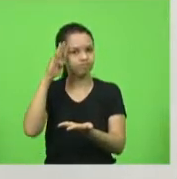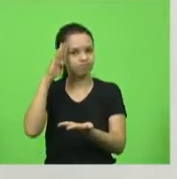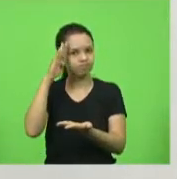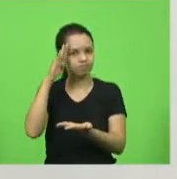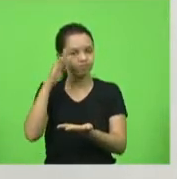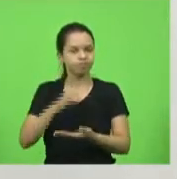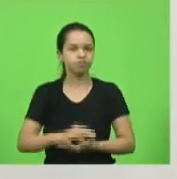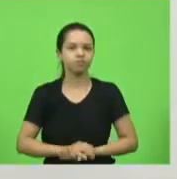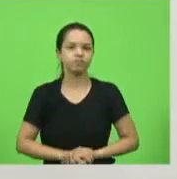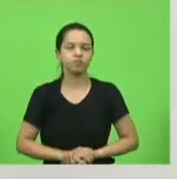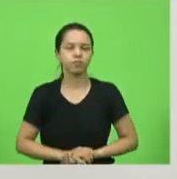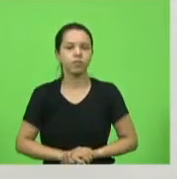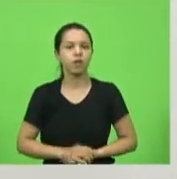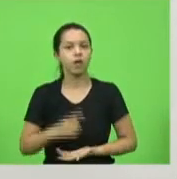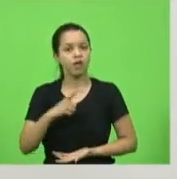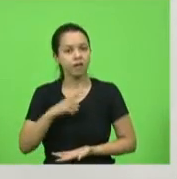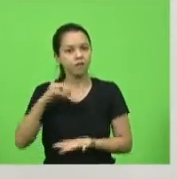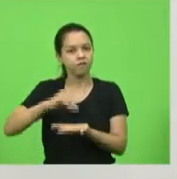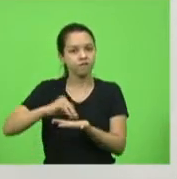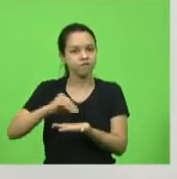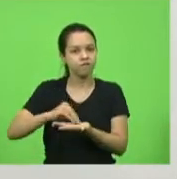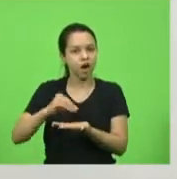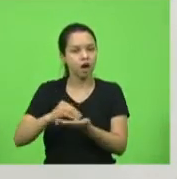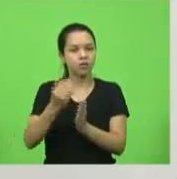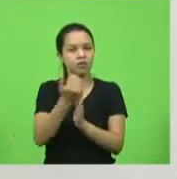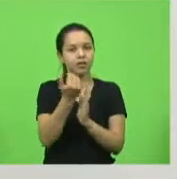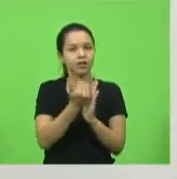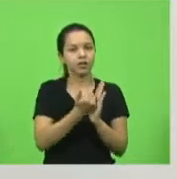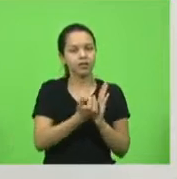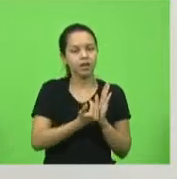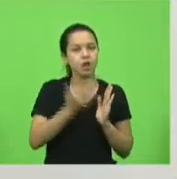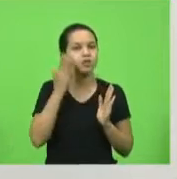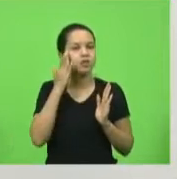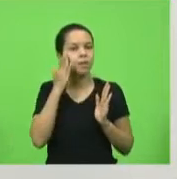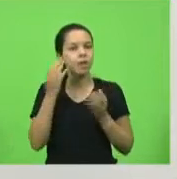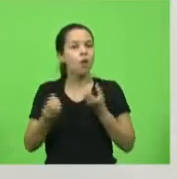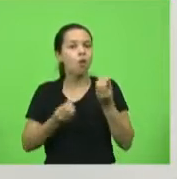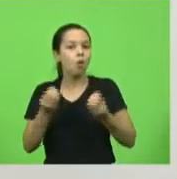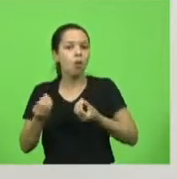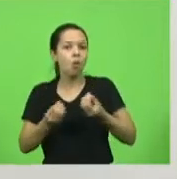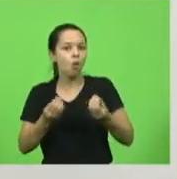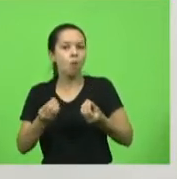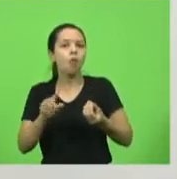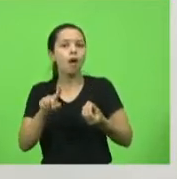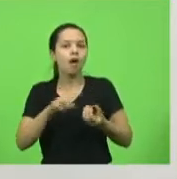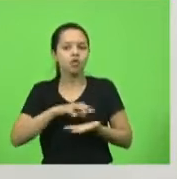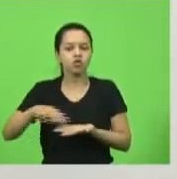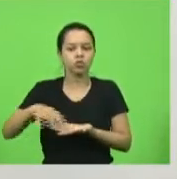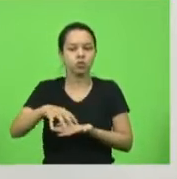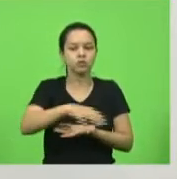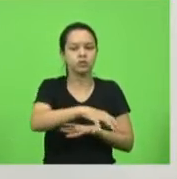dessa, da falta de critério em saber como é que é feita essa distribuição,